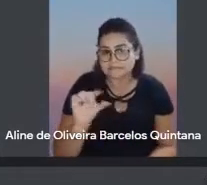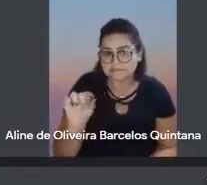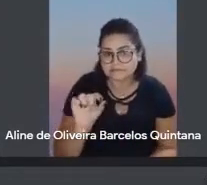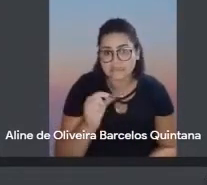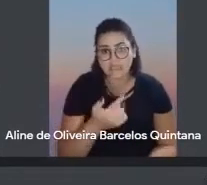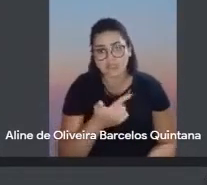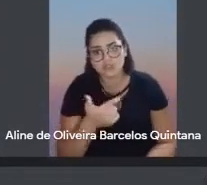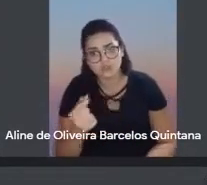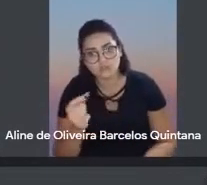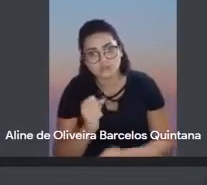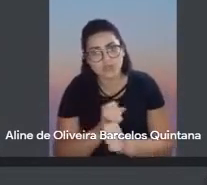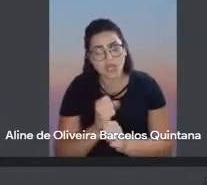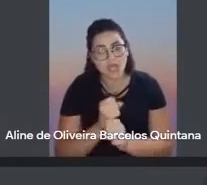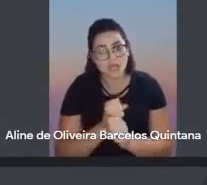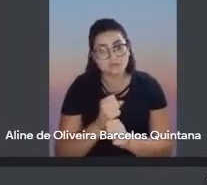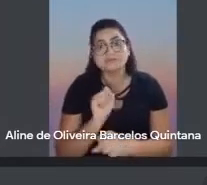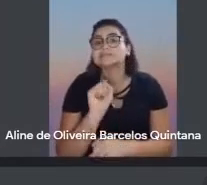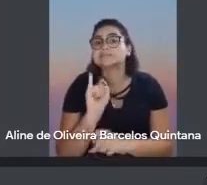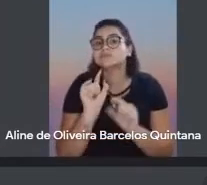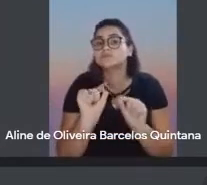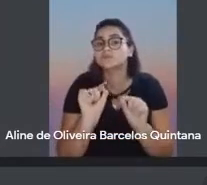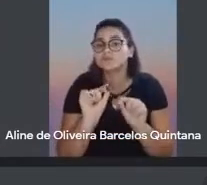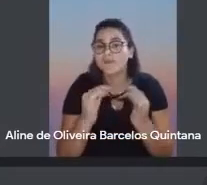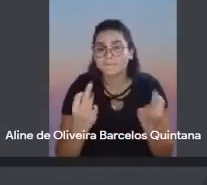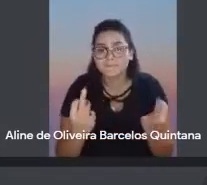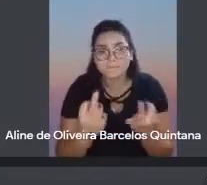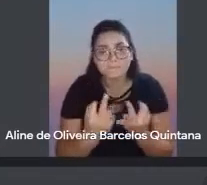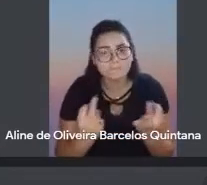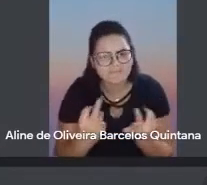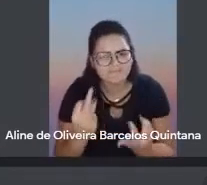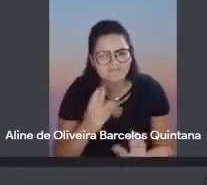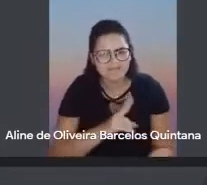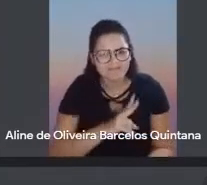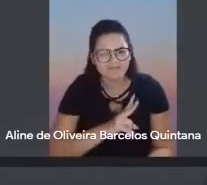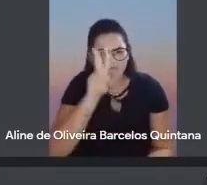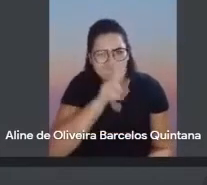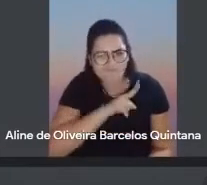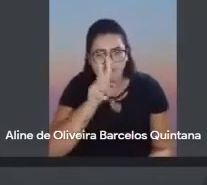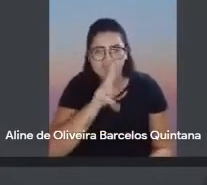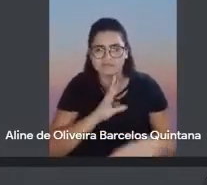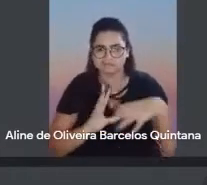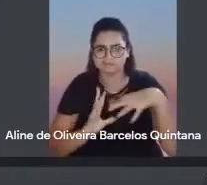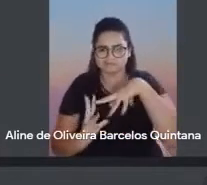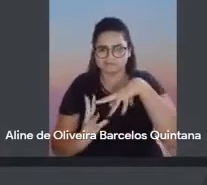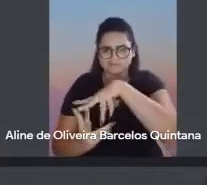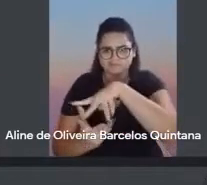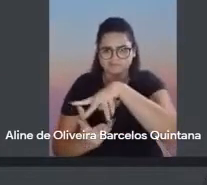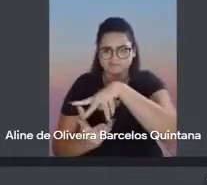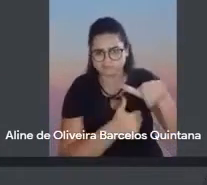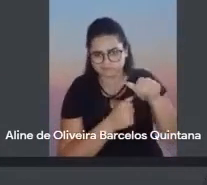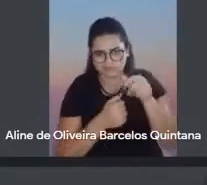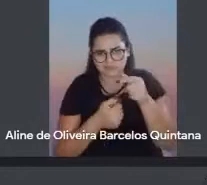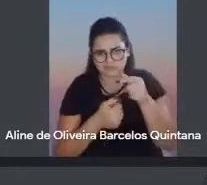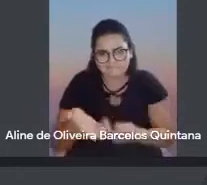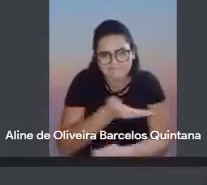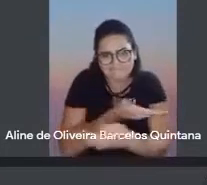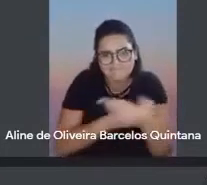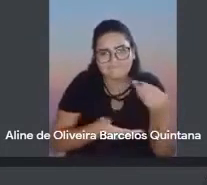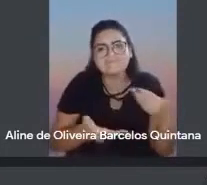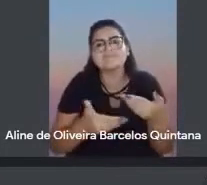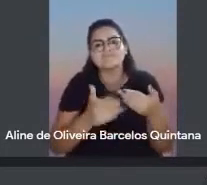um intenso, um perfeito, um universal entrelaçamento das nossas